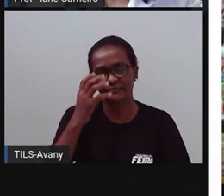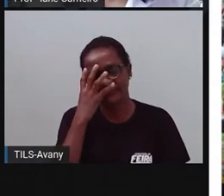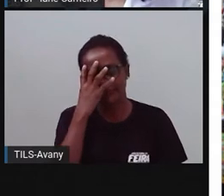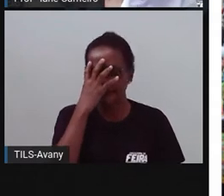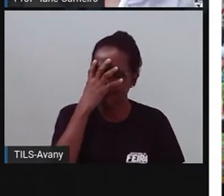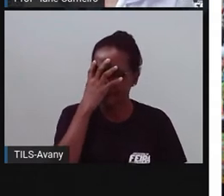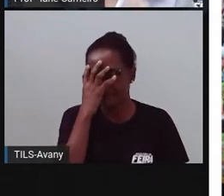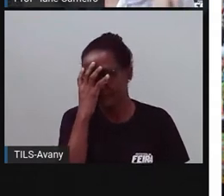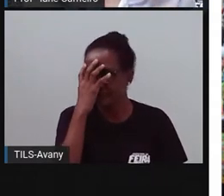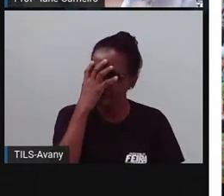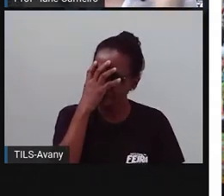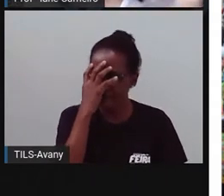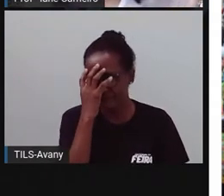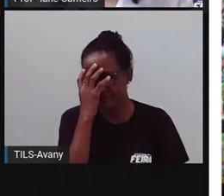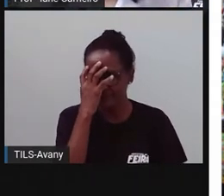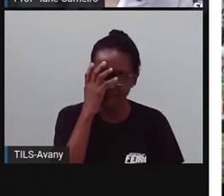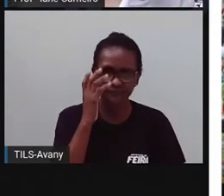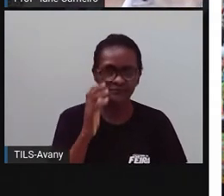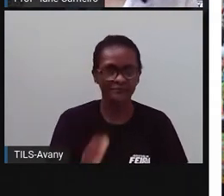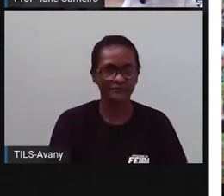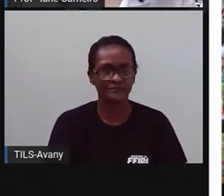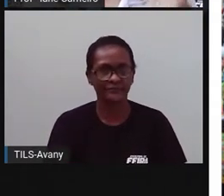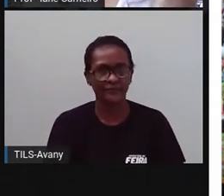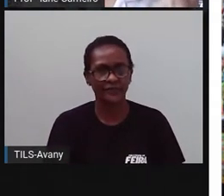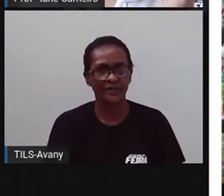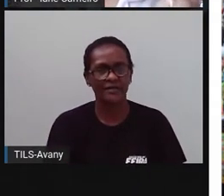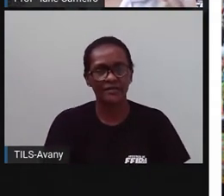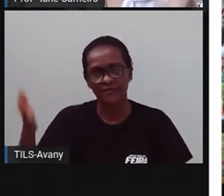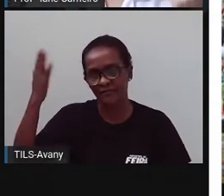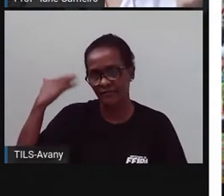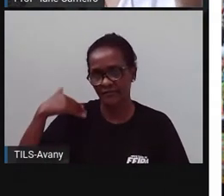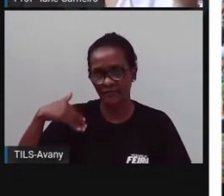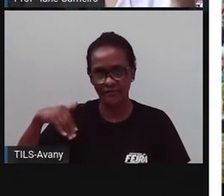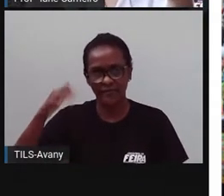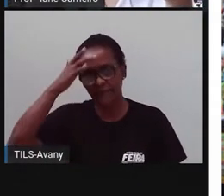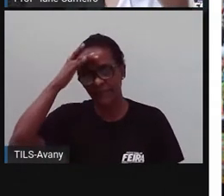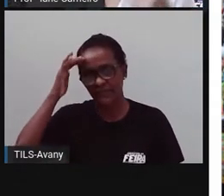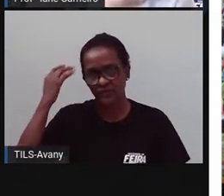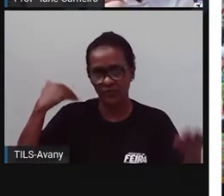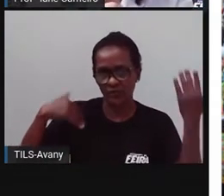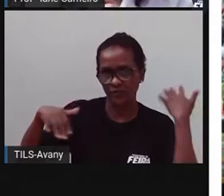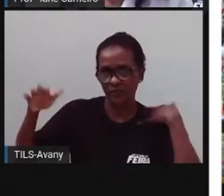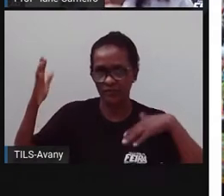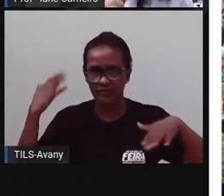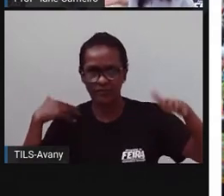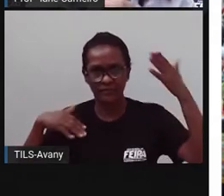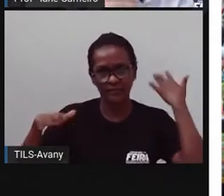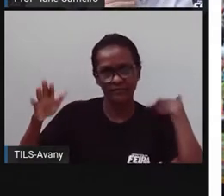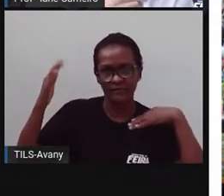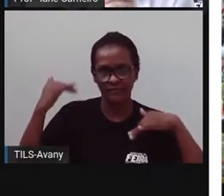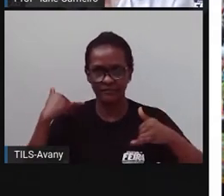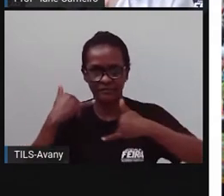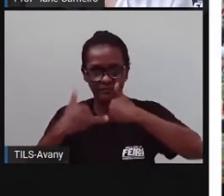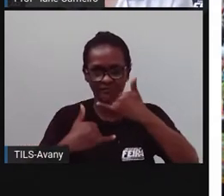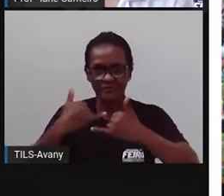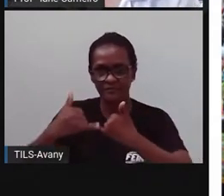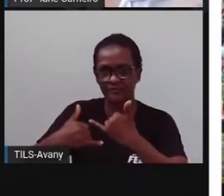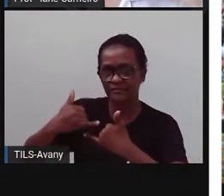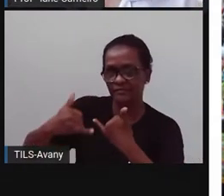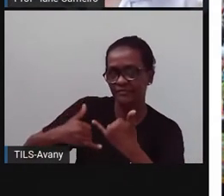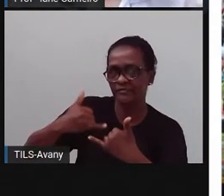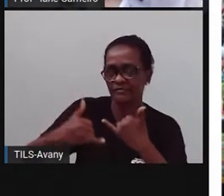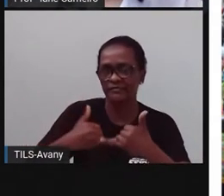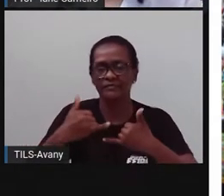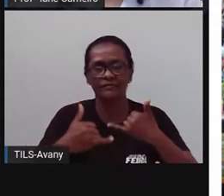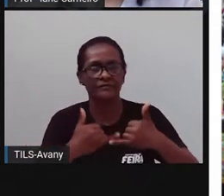importante a Micareta, não só para a diversão das pessoas, mas é importante também porque ela movimenta o comércio da cidade. Então, tem gente que